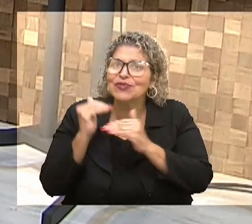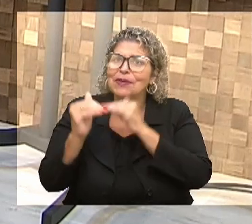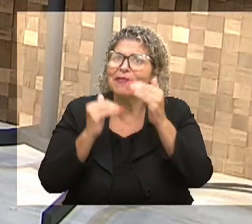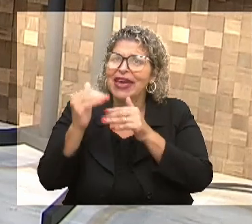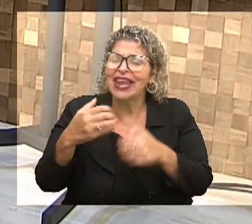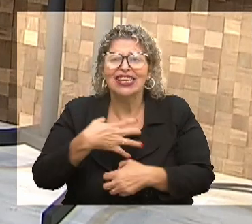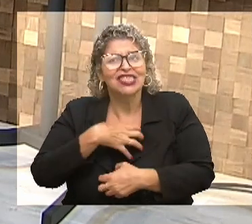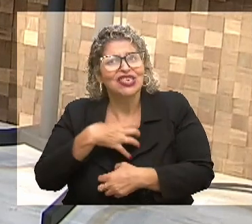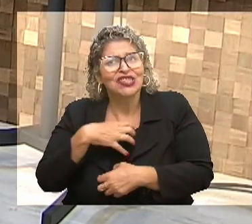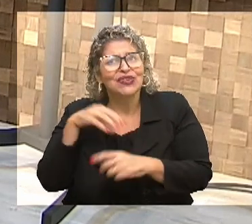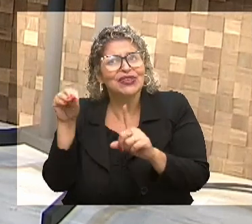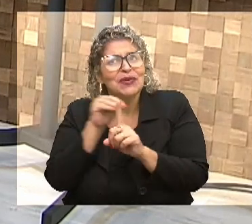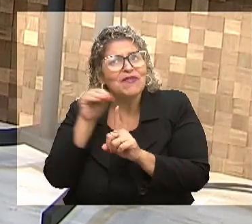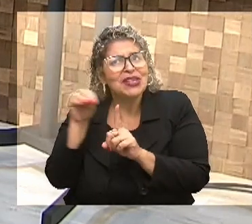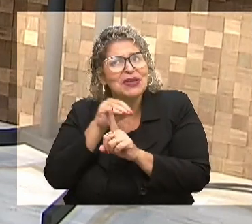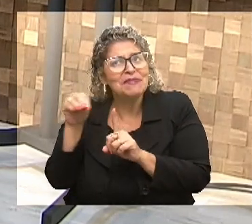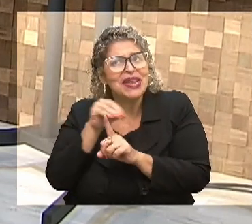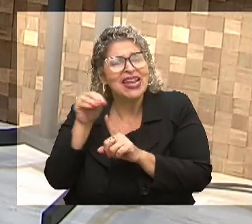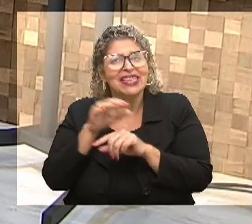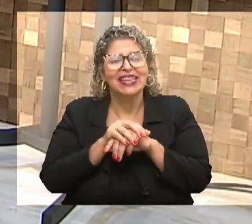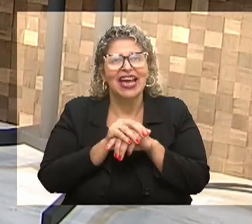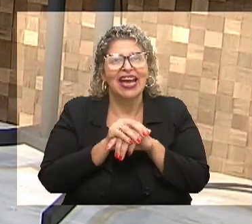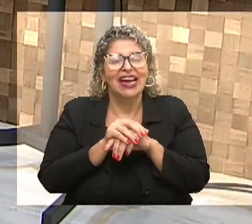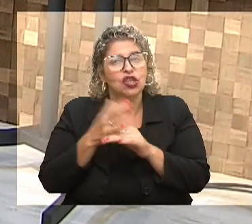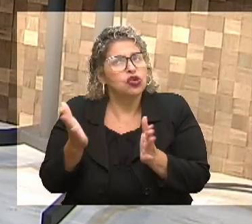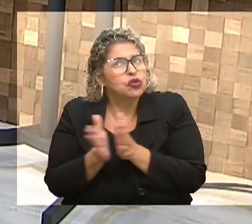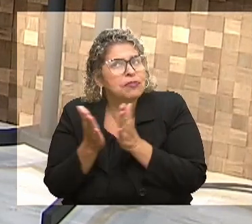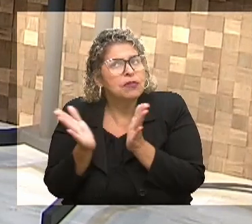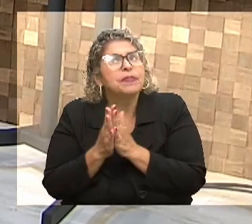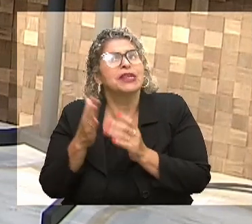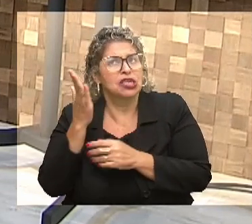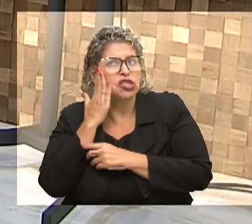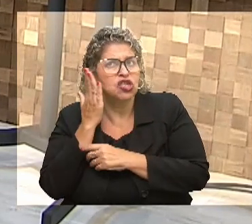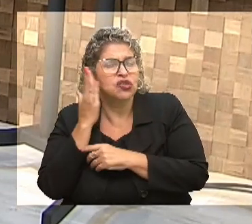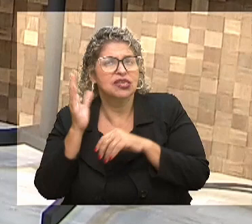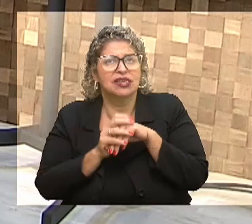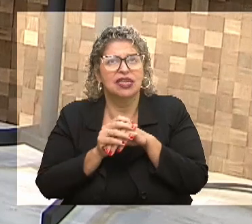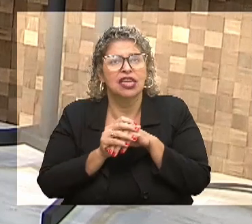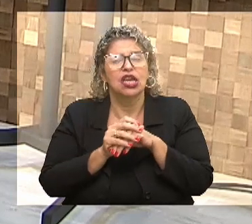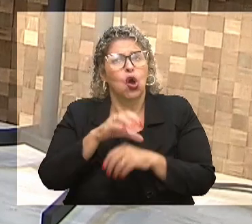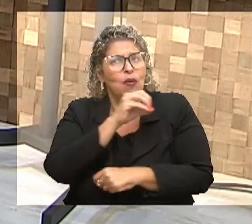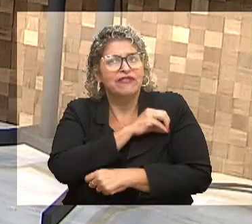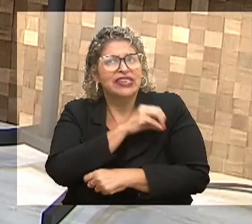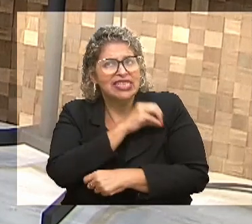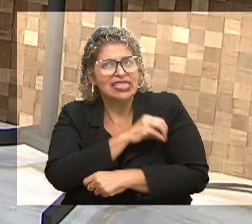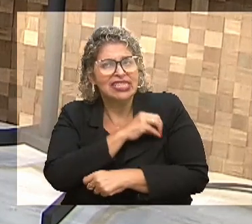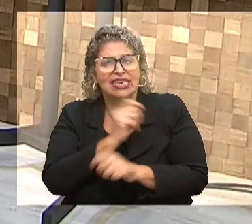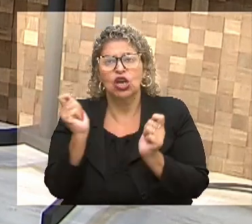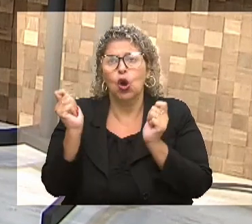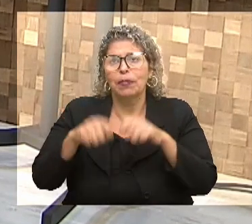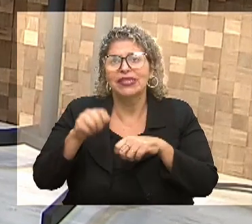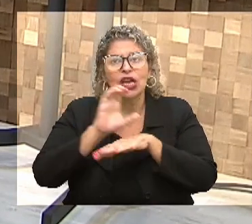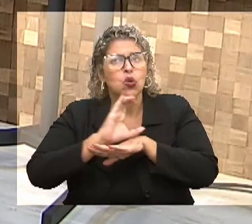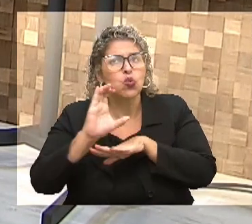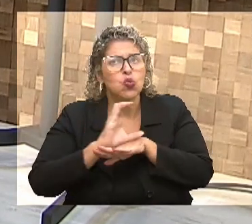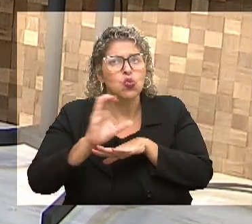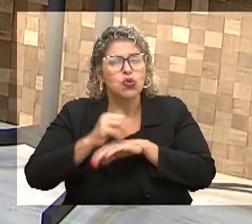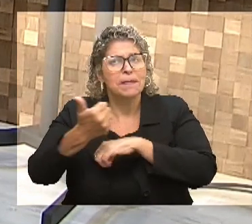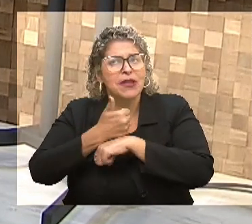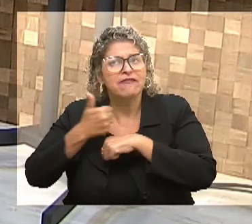situação de vulnerabilidade ou de pobreza? Eu sei que vocês trabalham também com oficinas, com capacitação profissional.